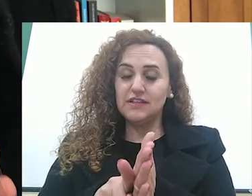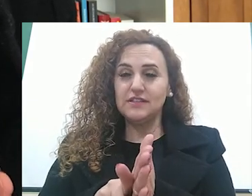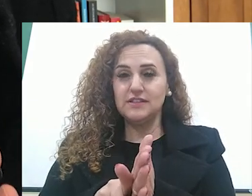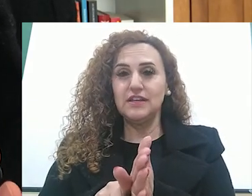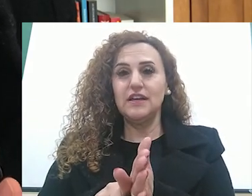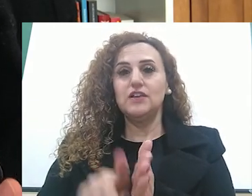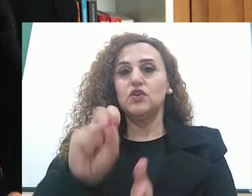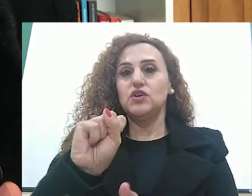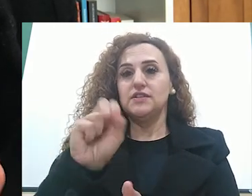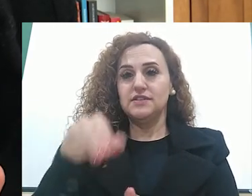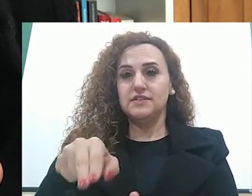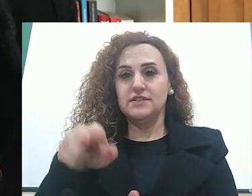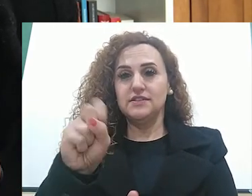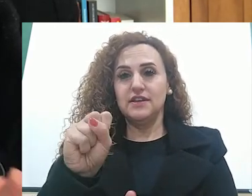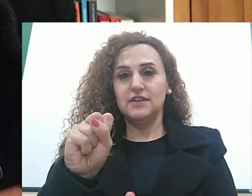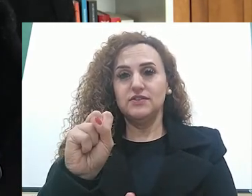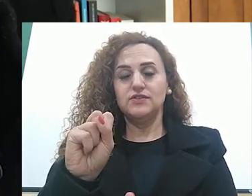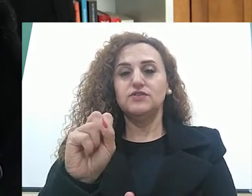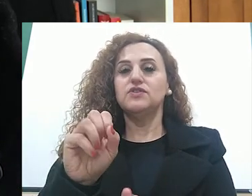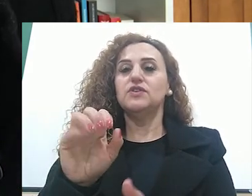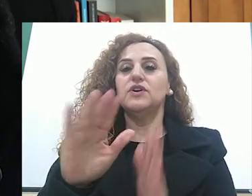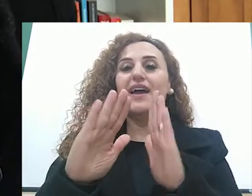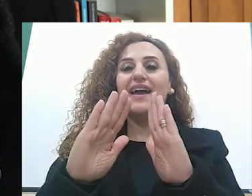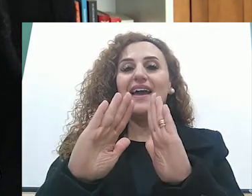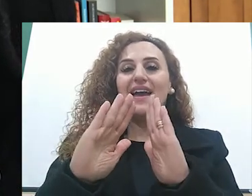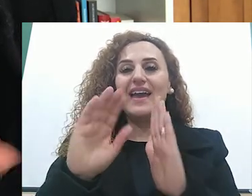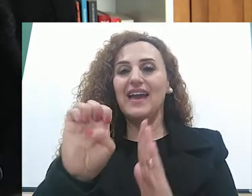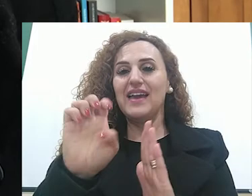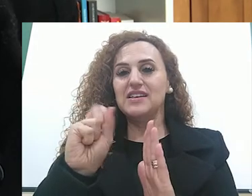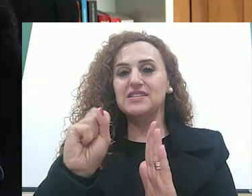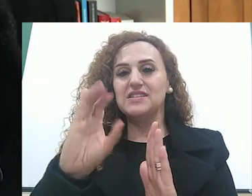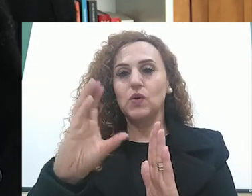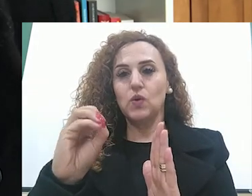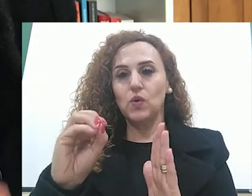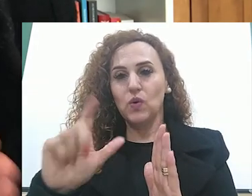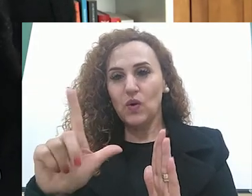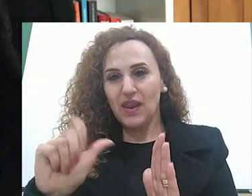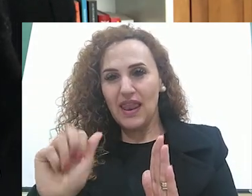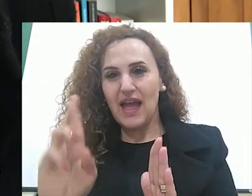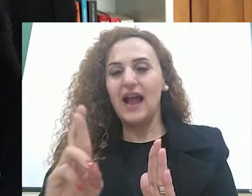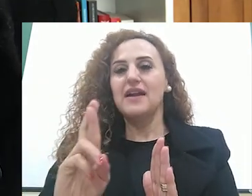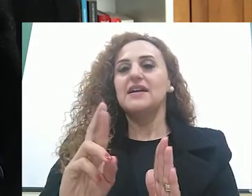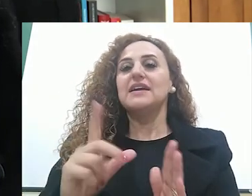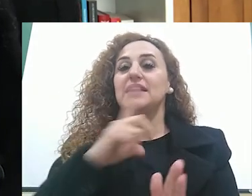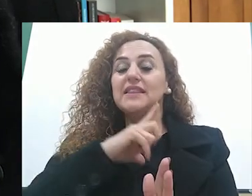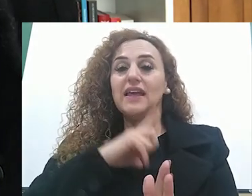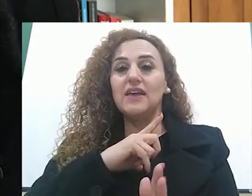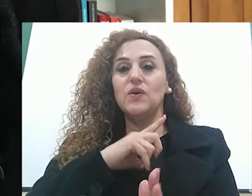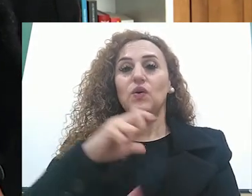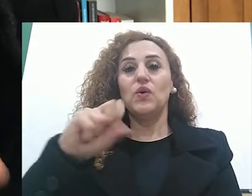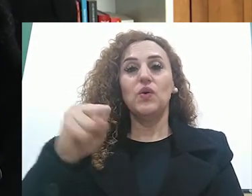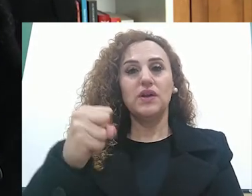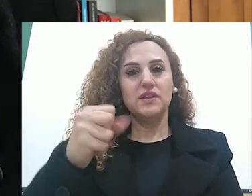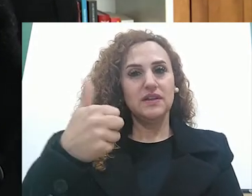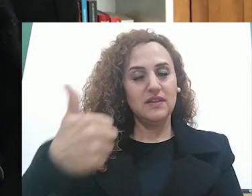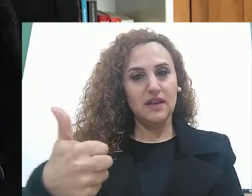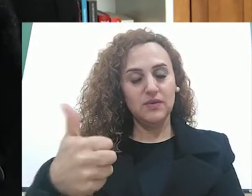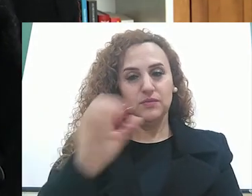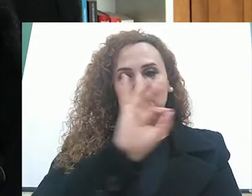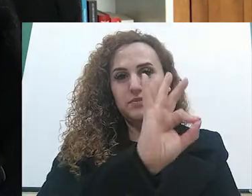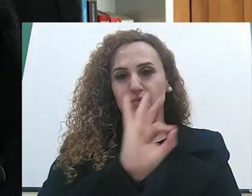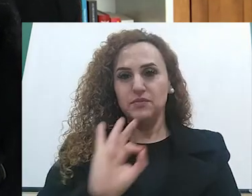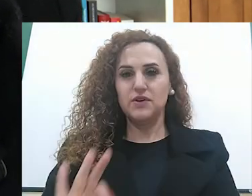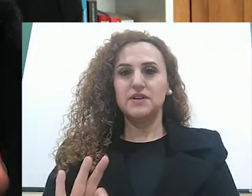Censo Escolar de 2020 que mostra, né? Então, até o ano passado, 81% das